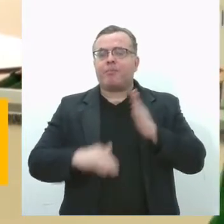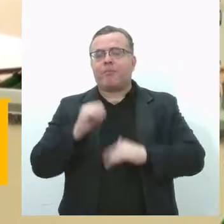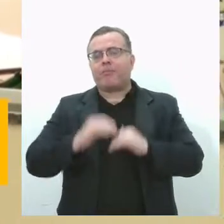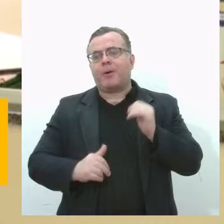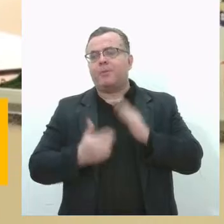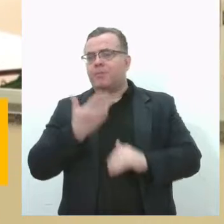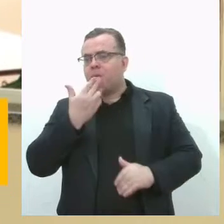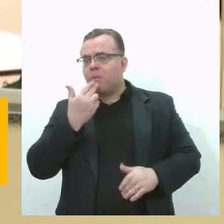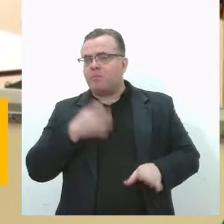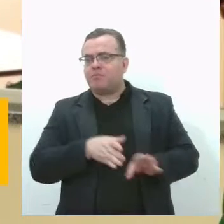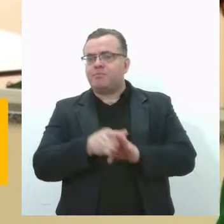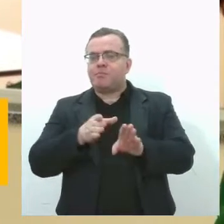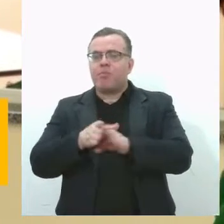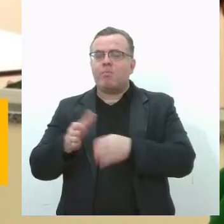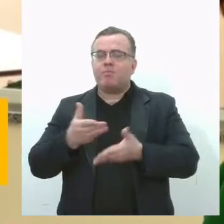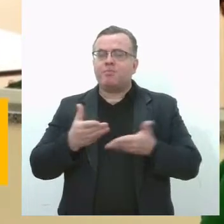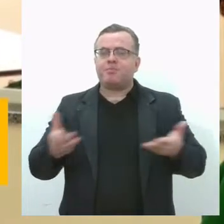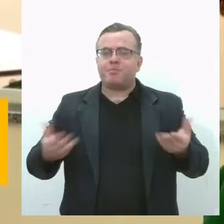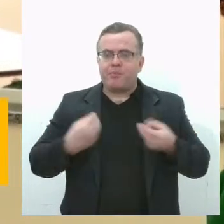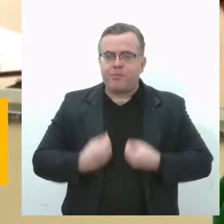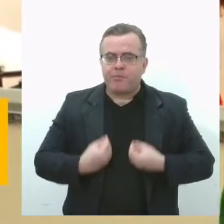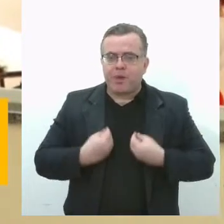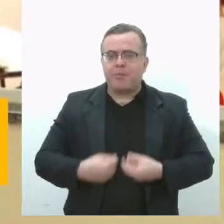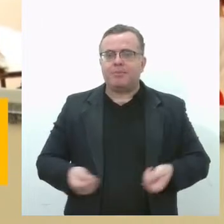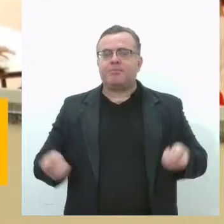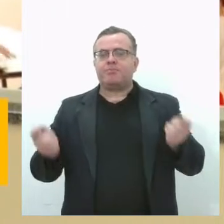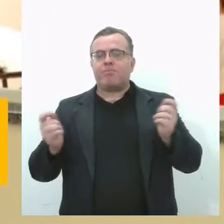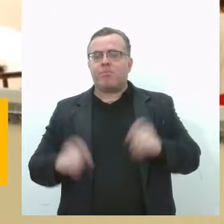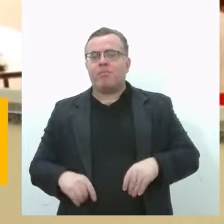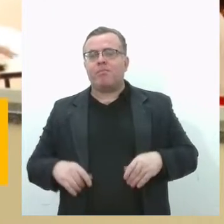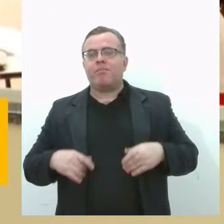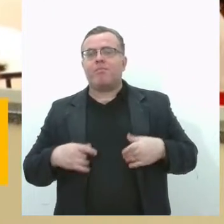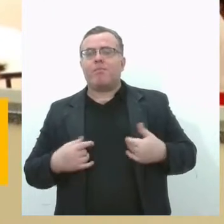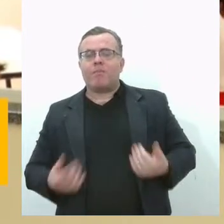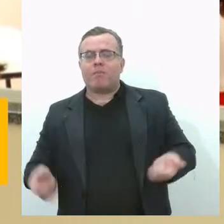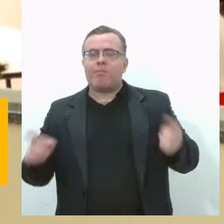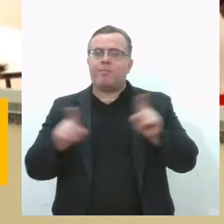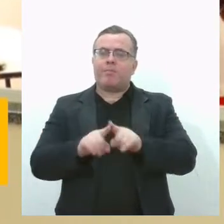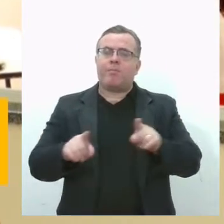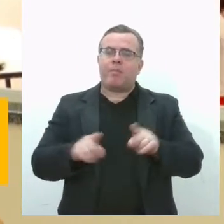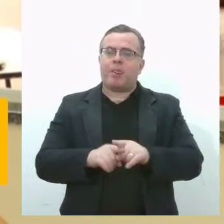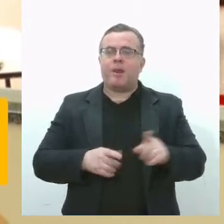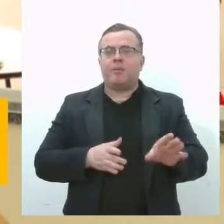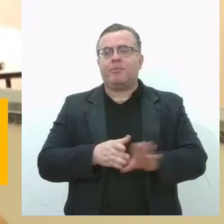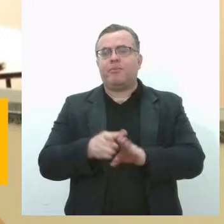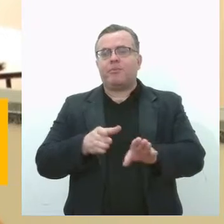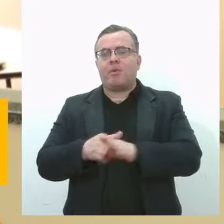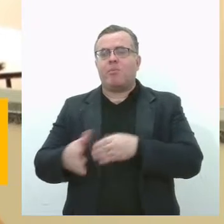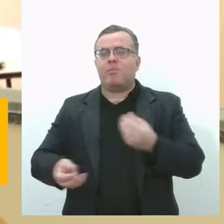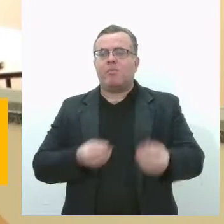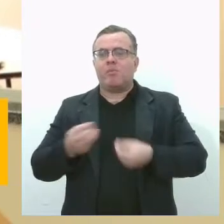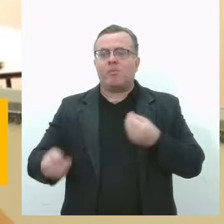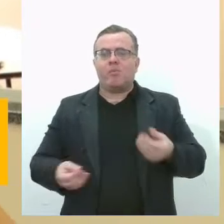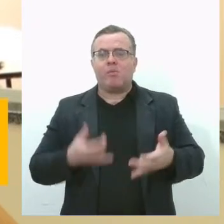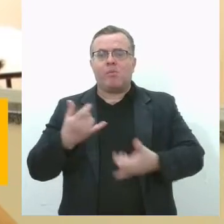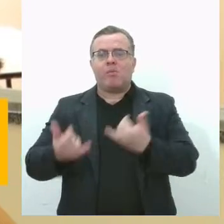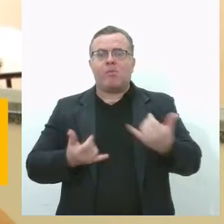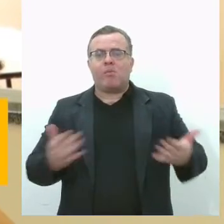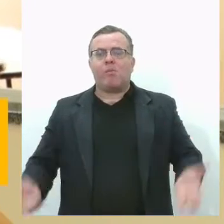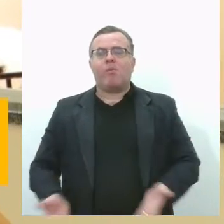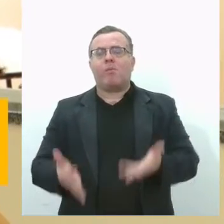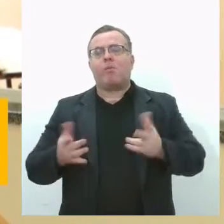relação à qualidade e à quantidade dos alimentos, como também como lidar com essa questão lúdica e com essa questão de